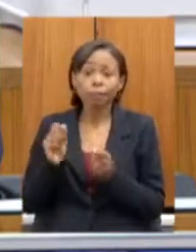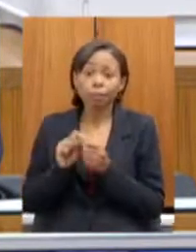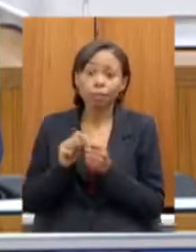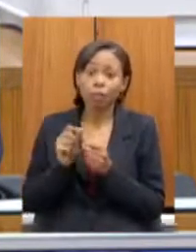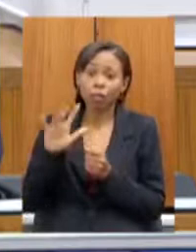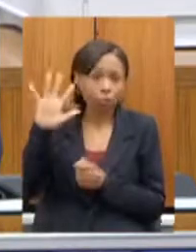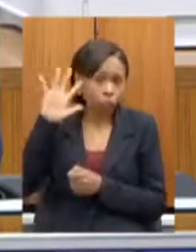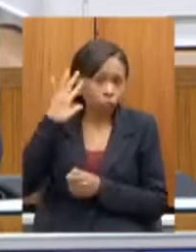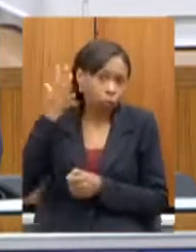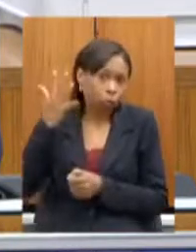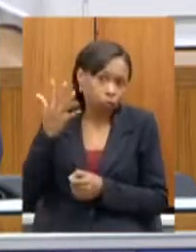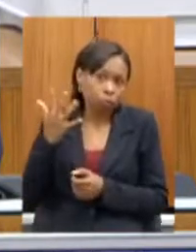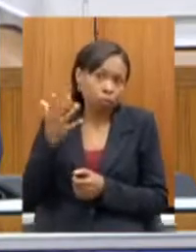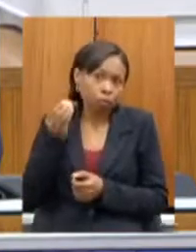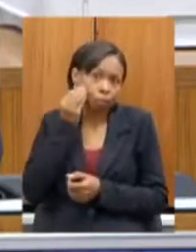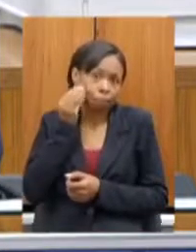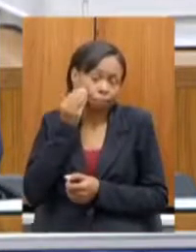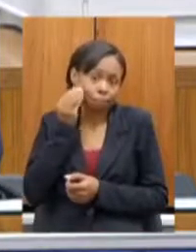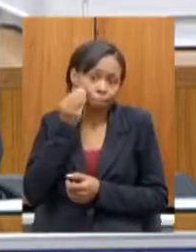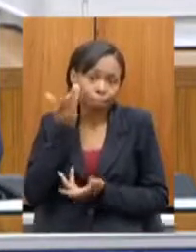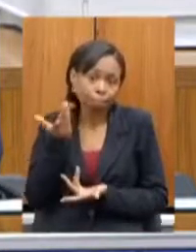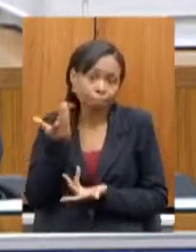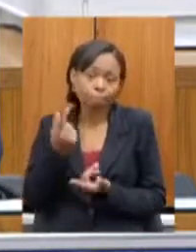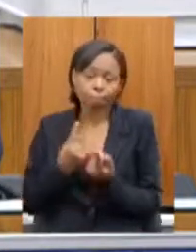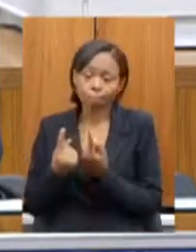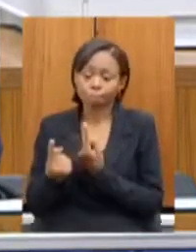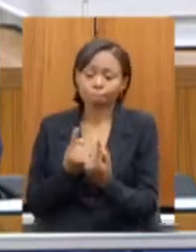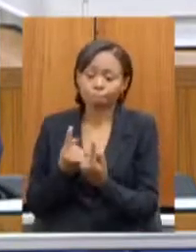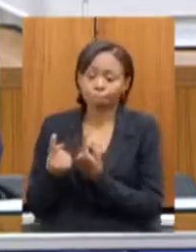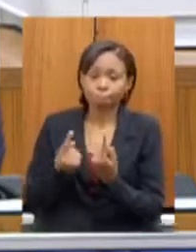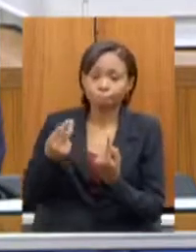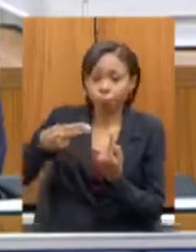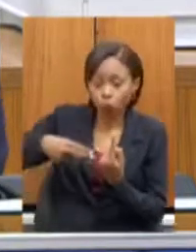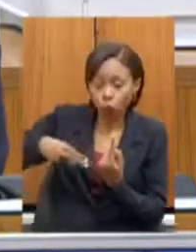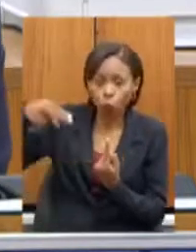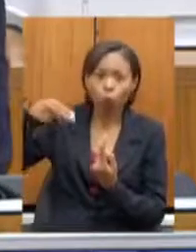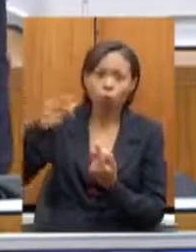formas aí para permitir o Corredor Norte decolar